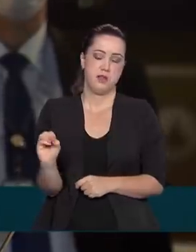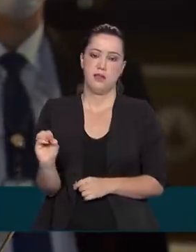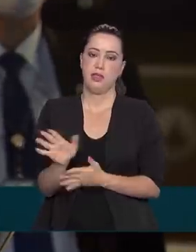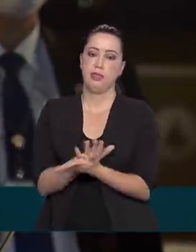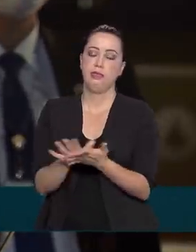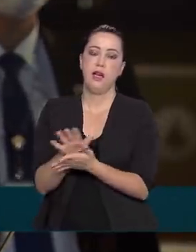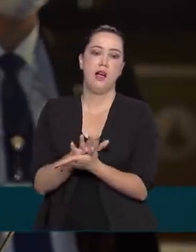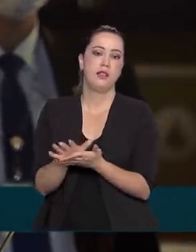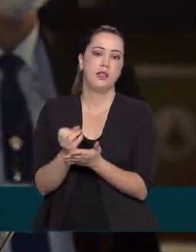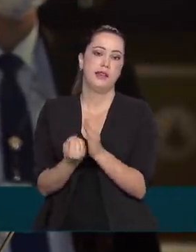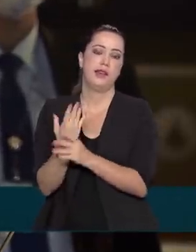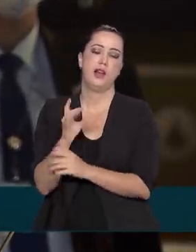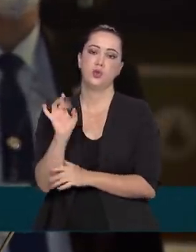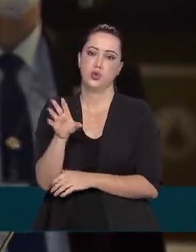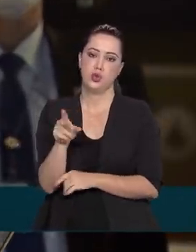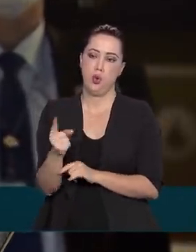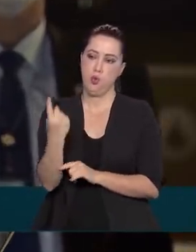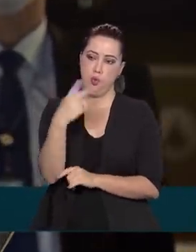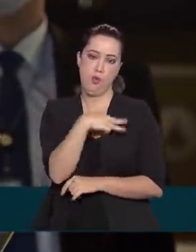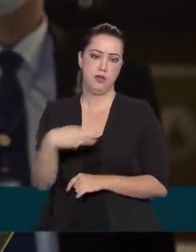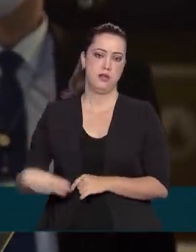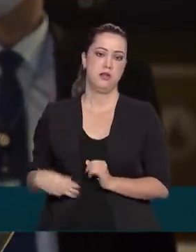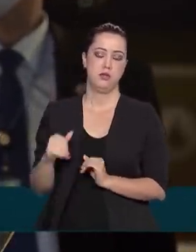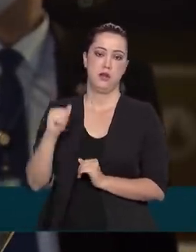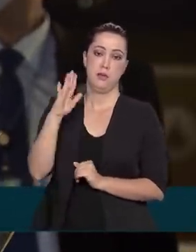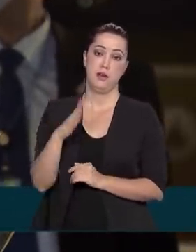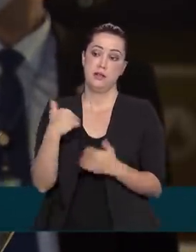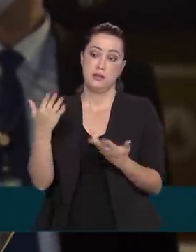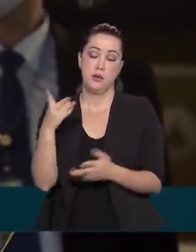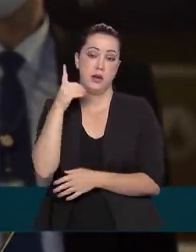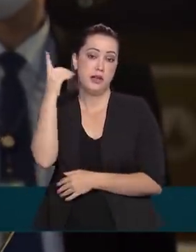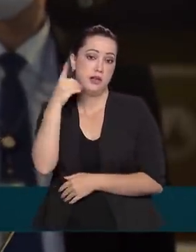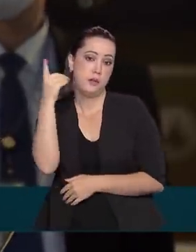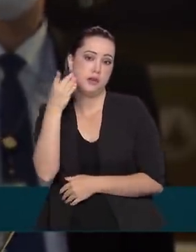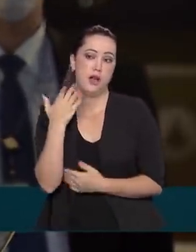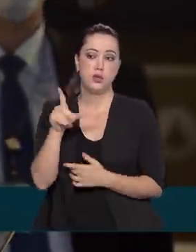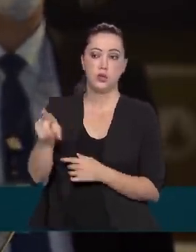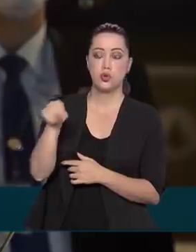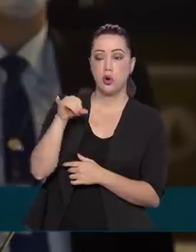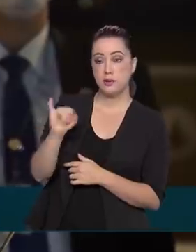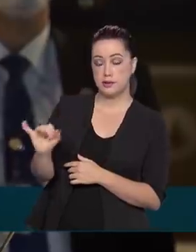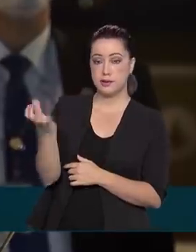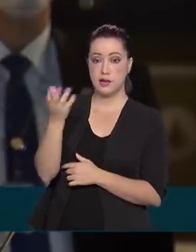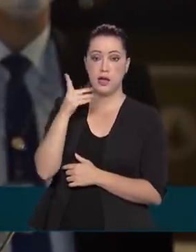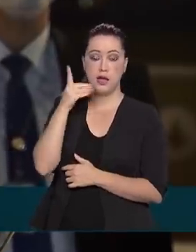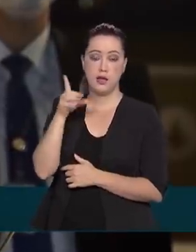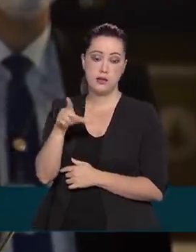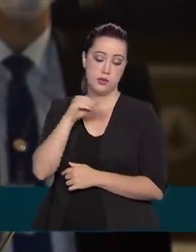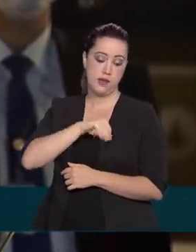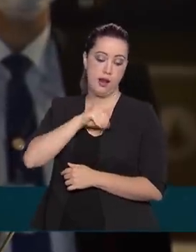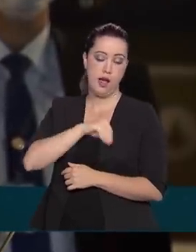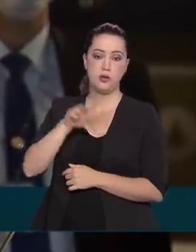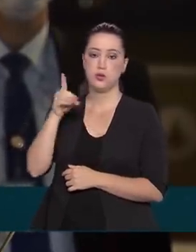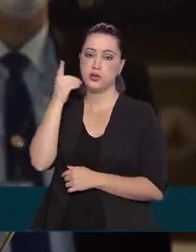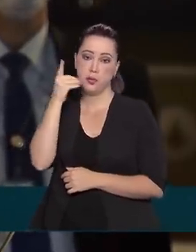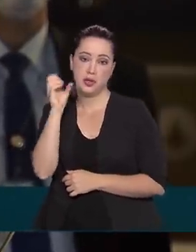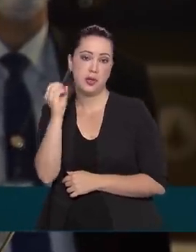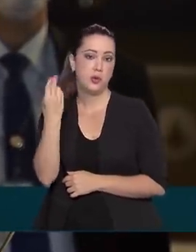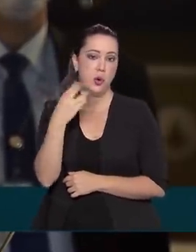exceto do próprio ministro. E, por ser deputado, ele faz opção entre salário de deputado ou de ministro. Então, custo zero.